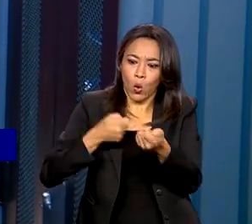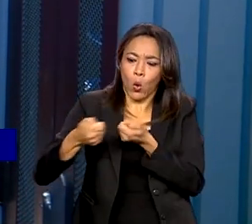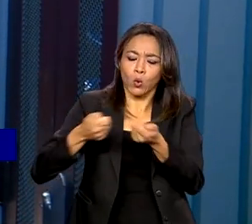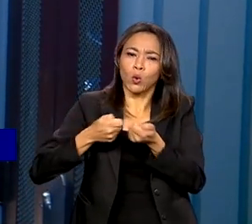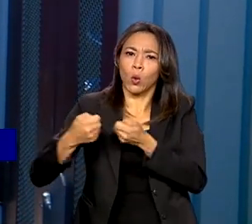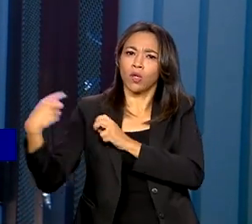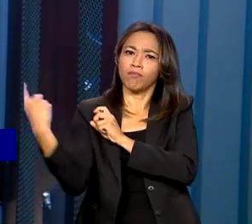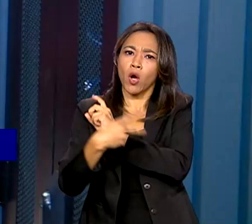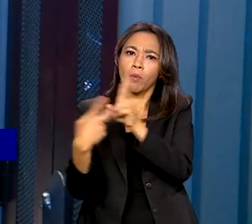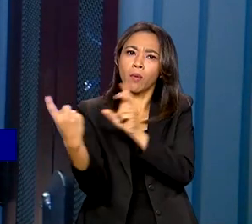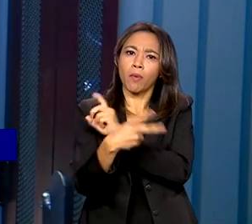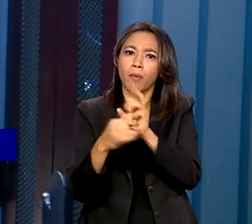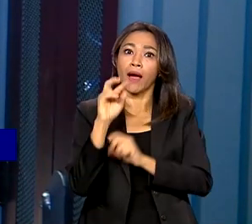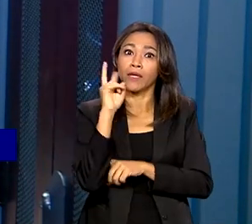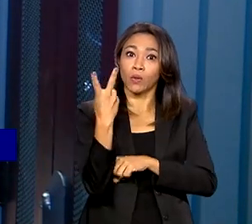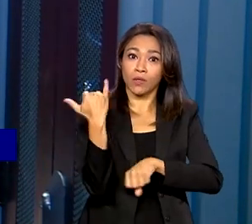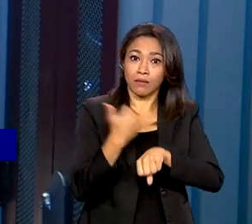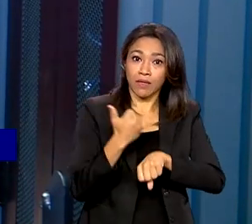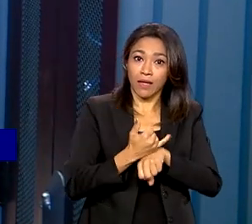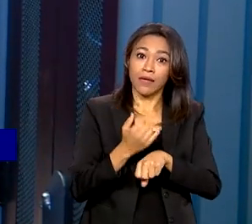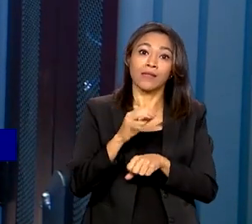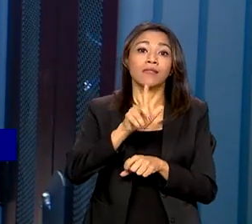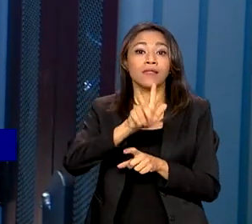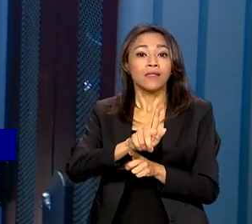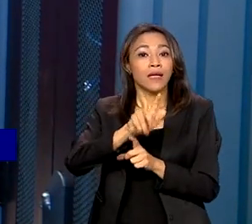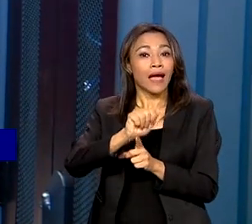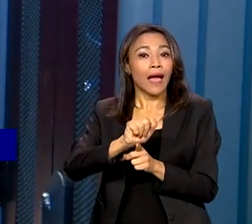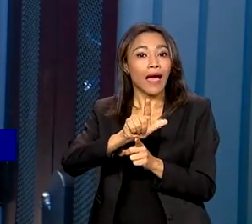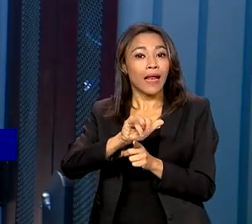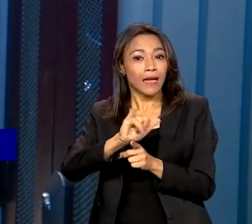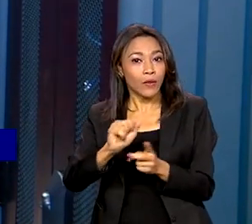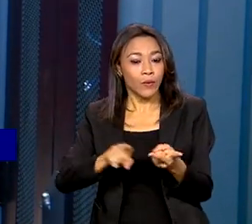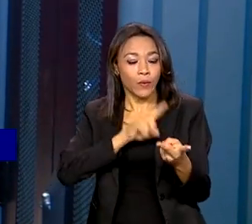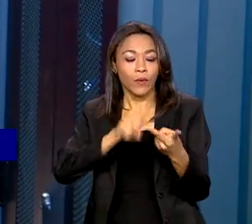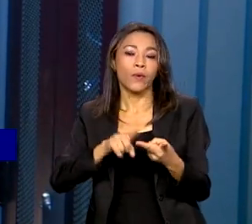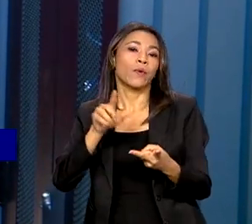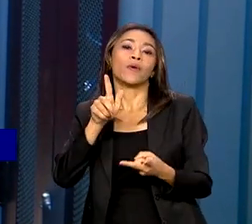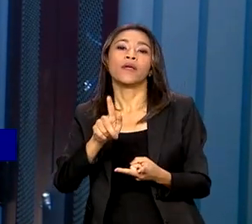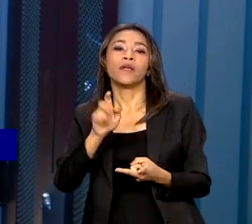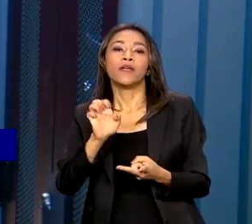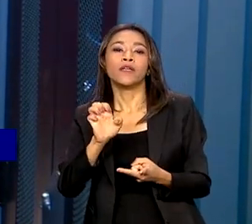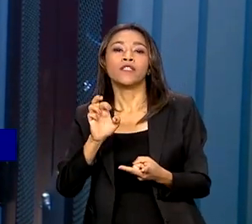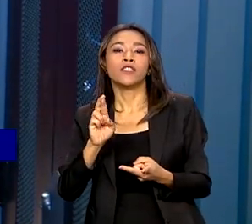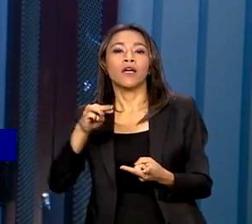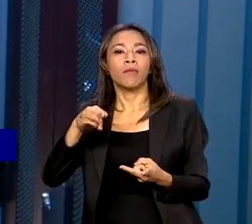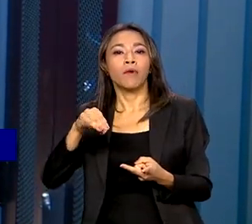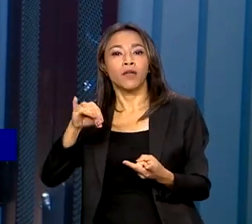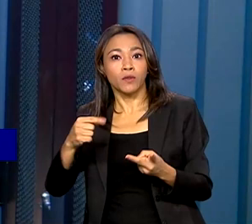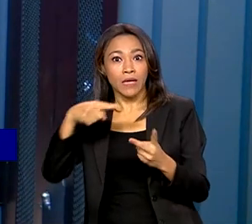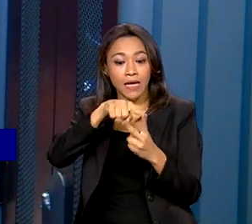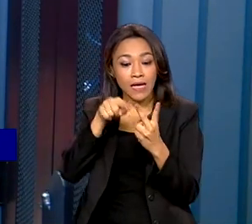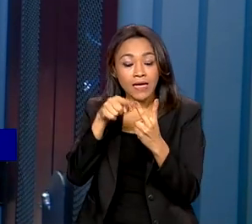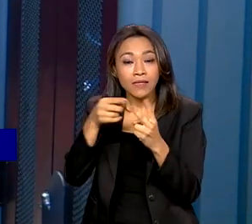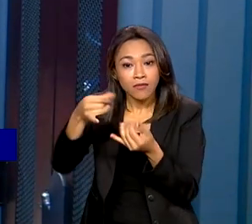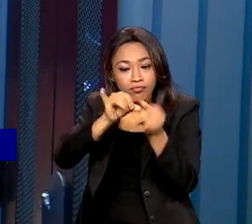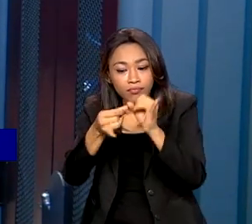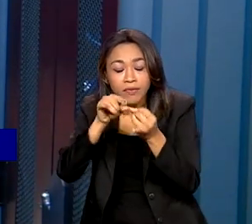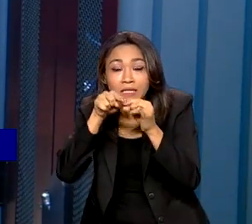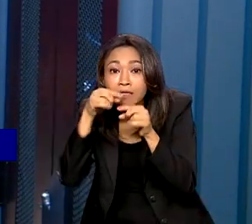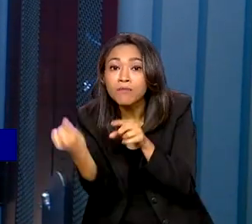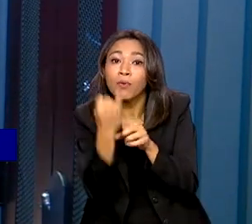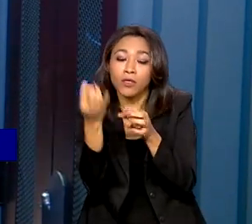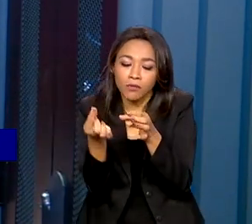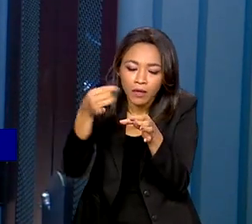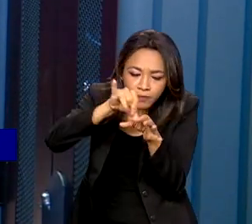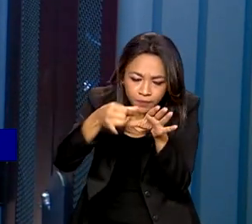exportação a dois metais raros, galho e germânio, essenciais para a fabricação de semicondutores. A medida foi tomada